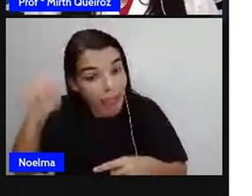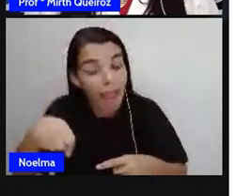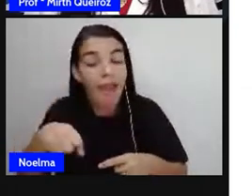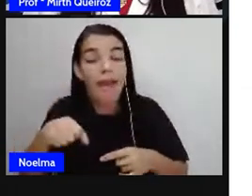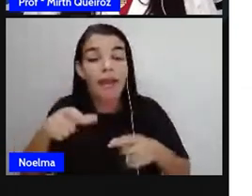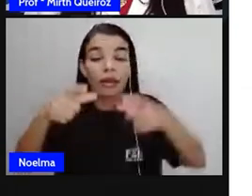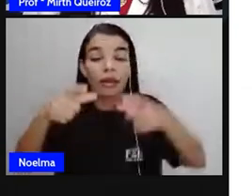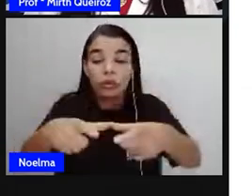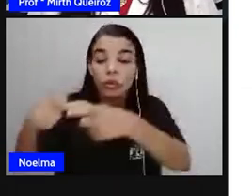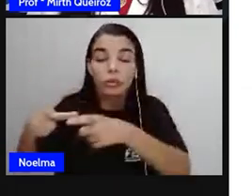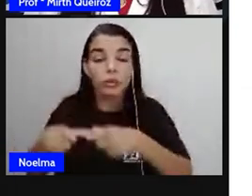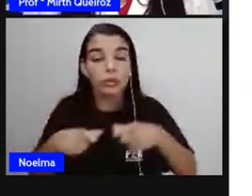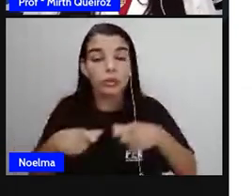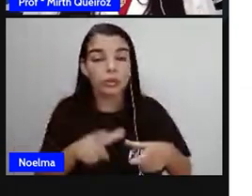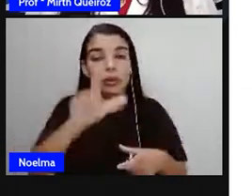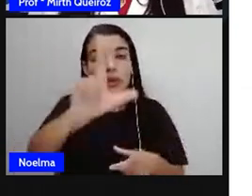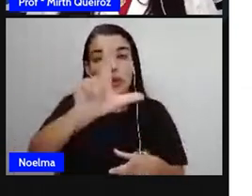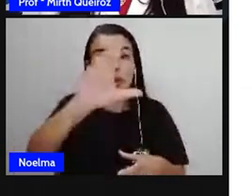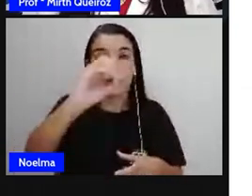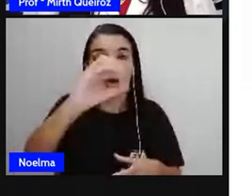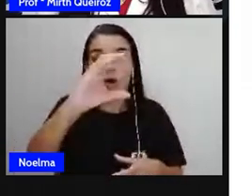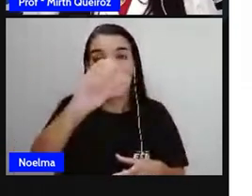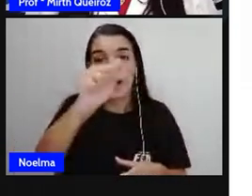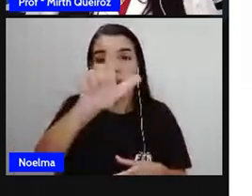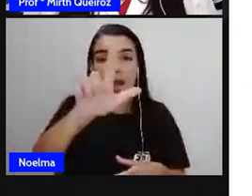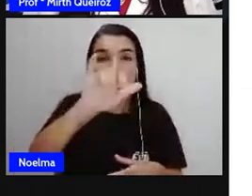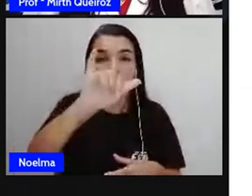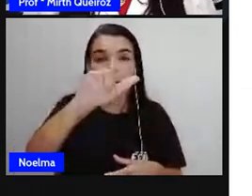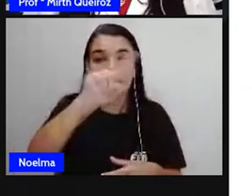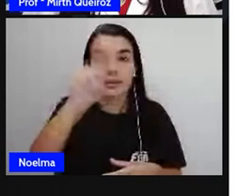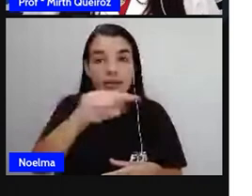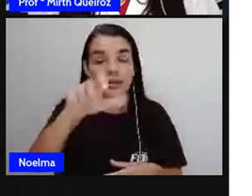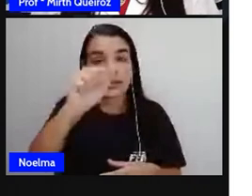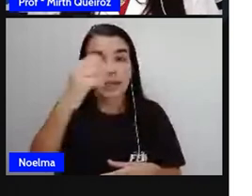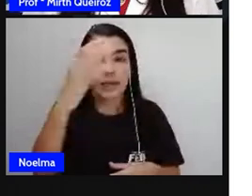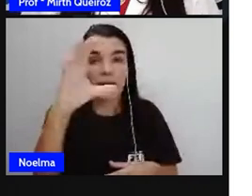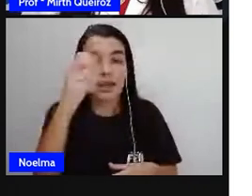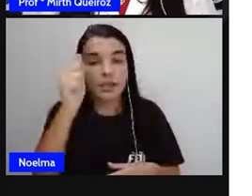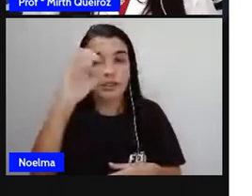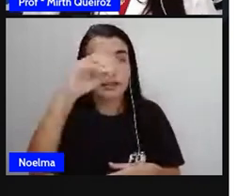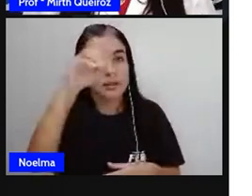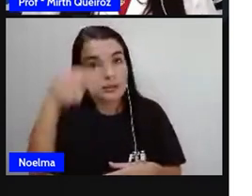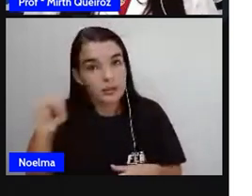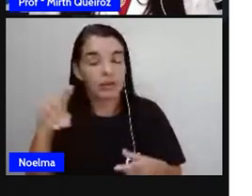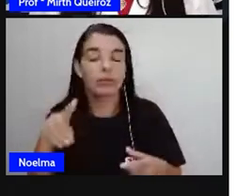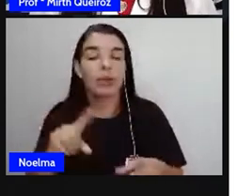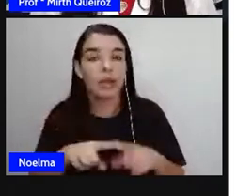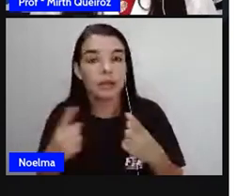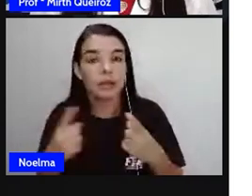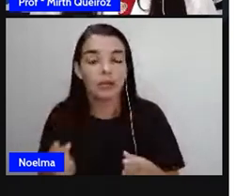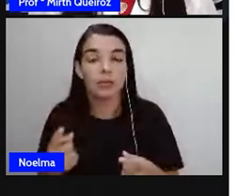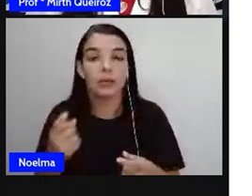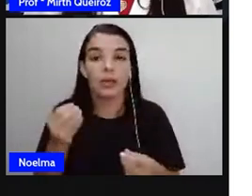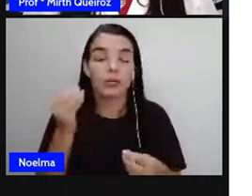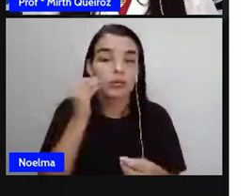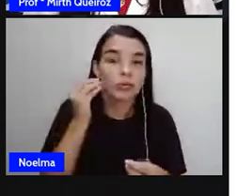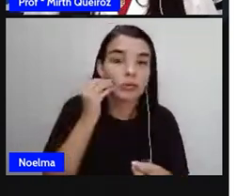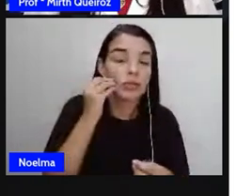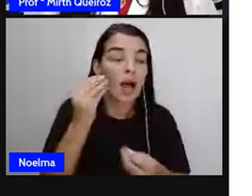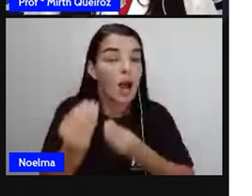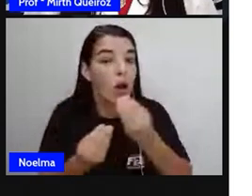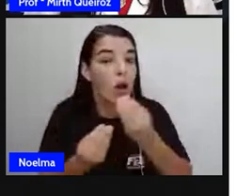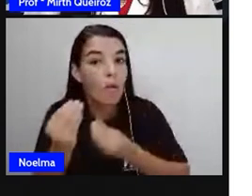entender como a gente se localiza no espaço, significa como a gente se localiza dentro desse